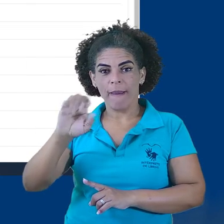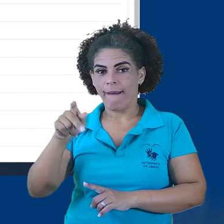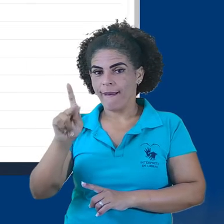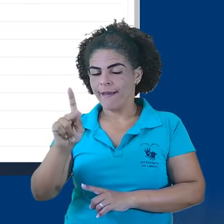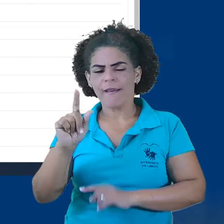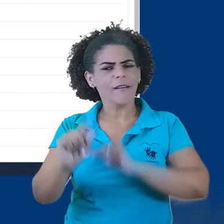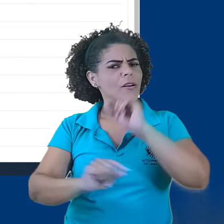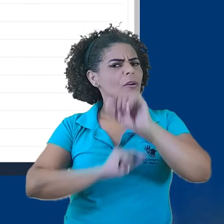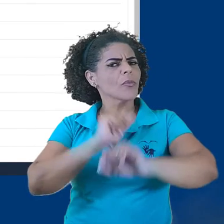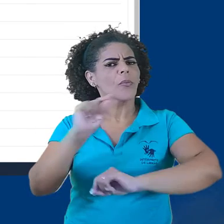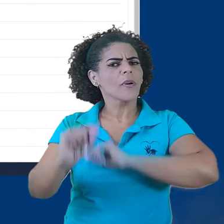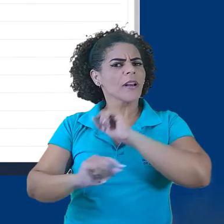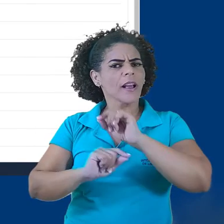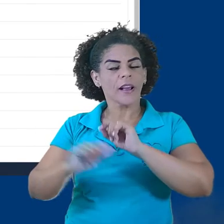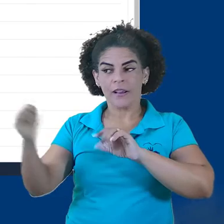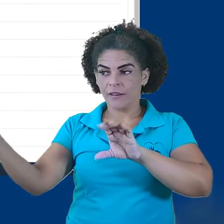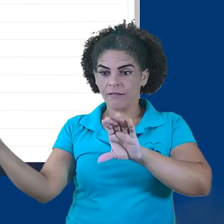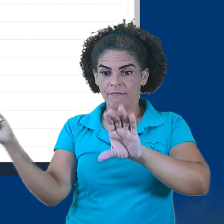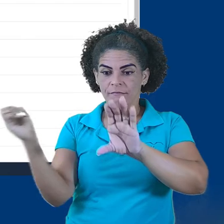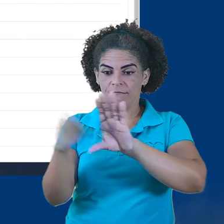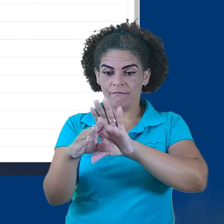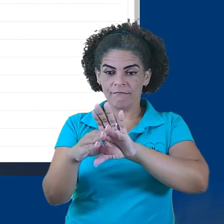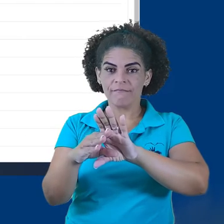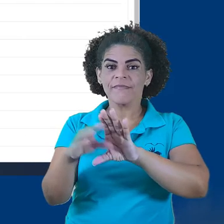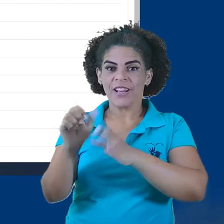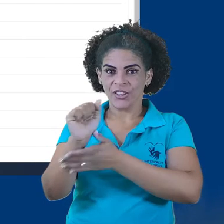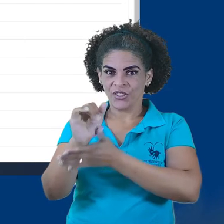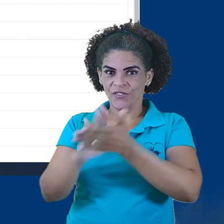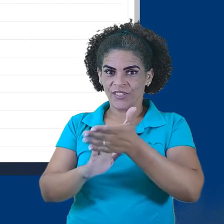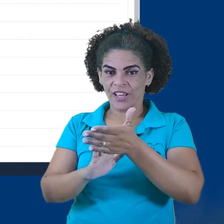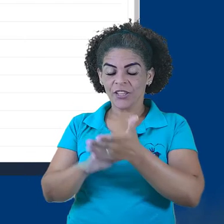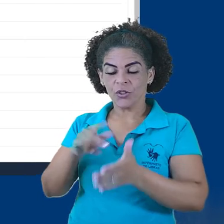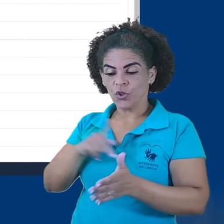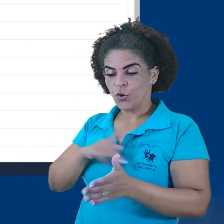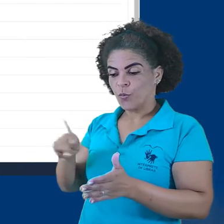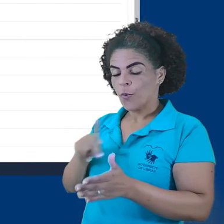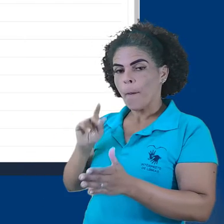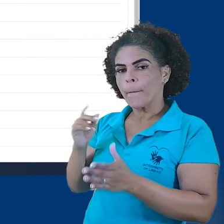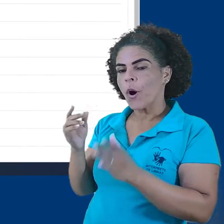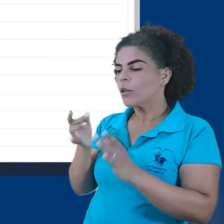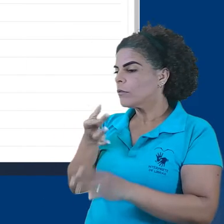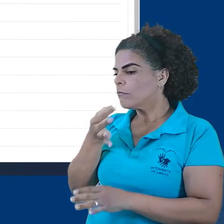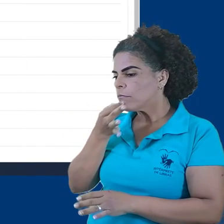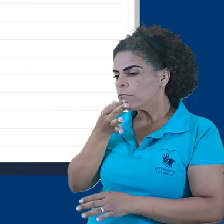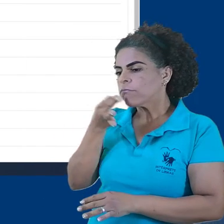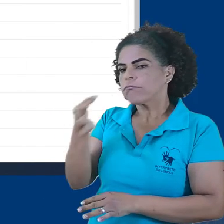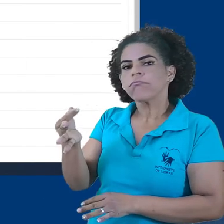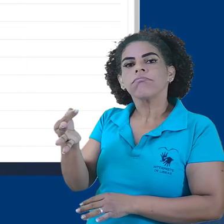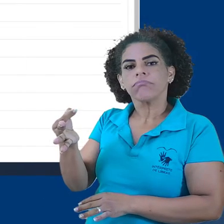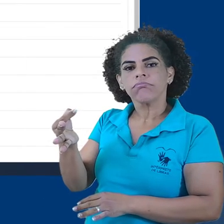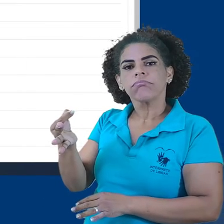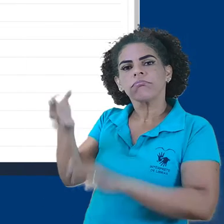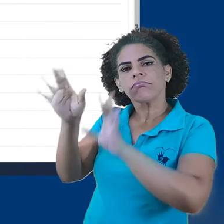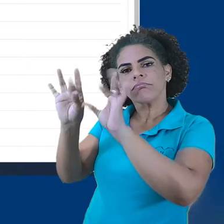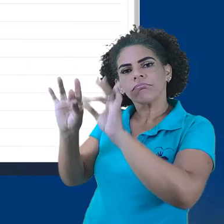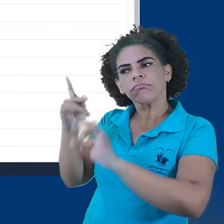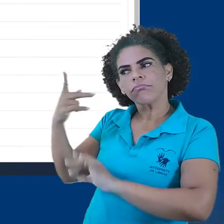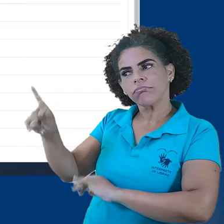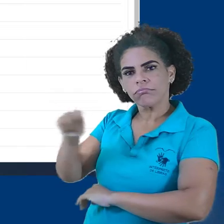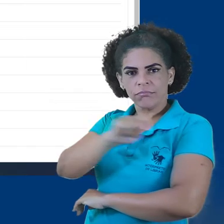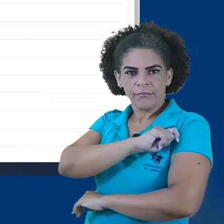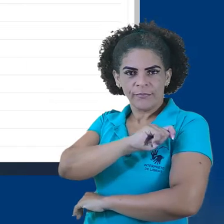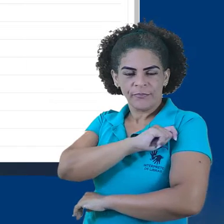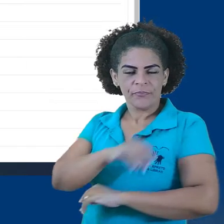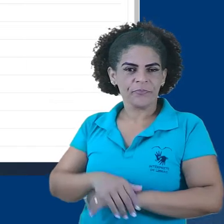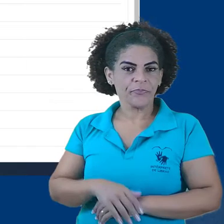Uma vez que o usuário tenha enviado a resposta à tarefa, o professor pode enviar uma mensagem